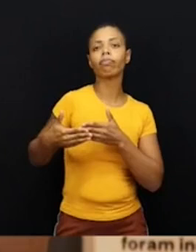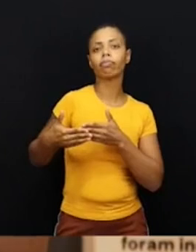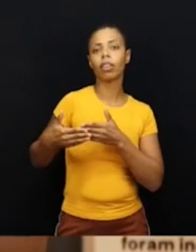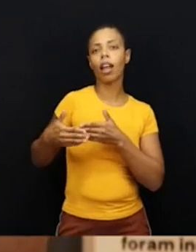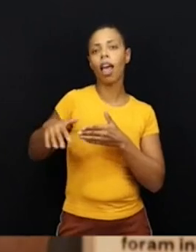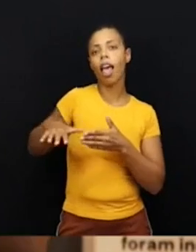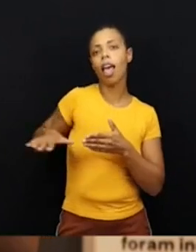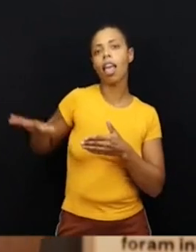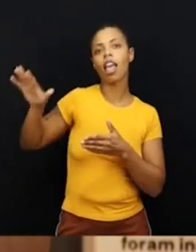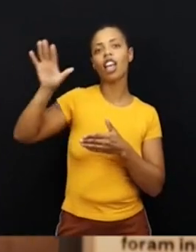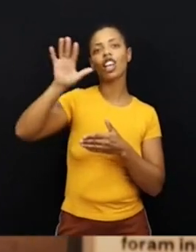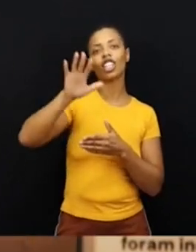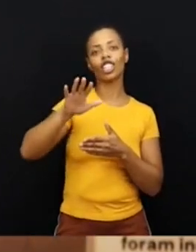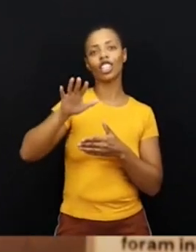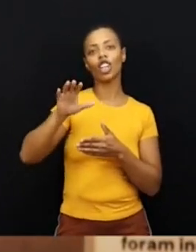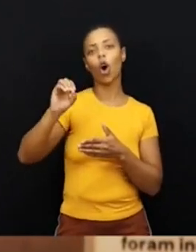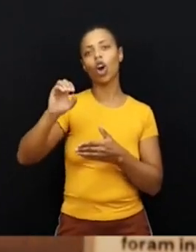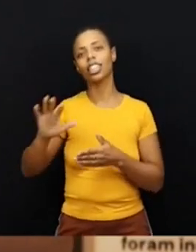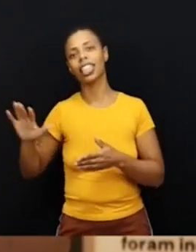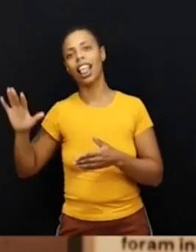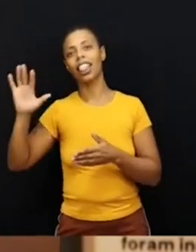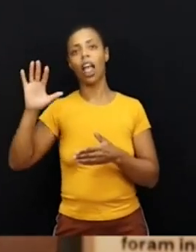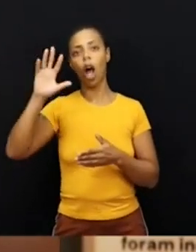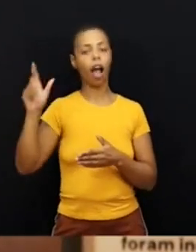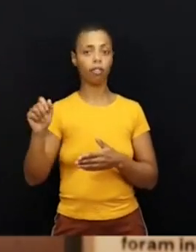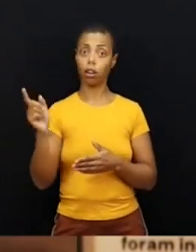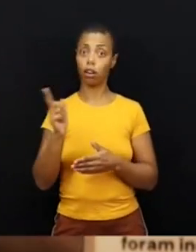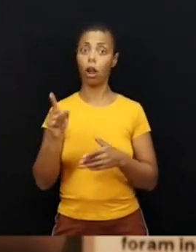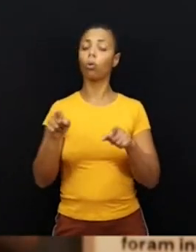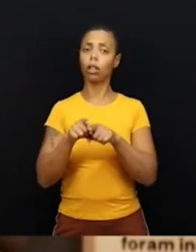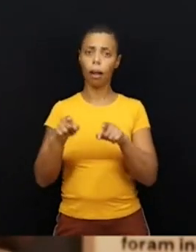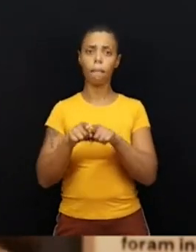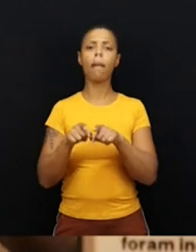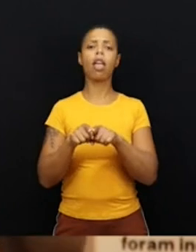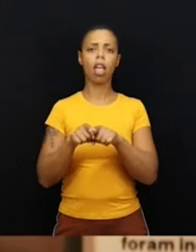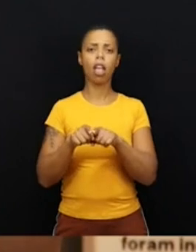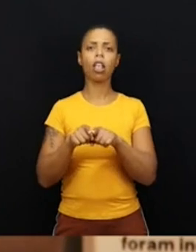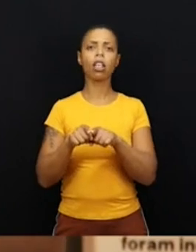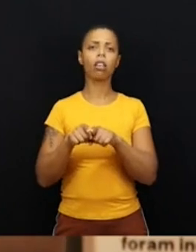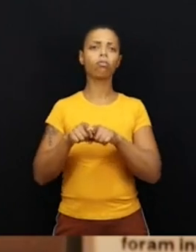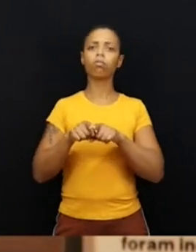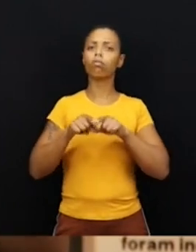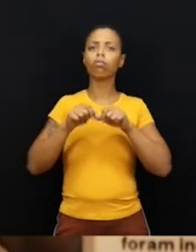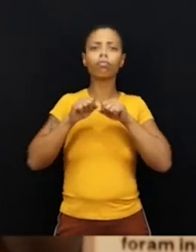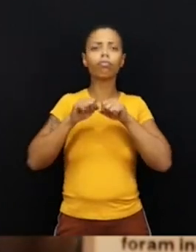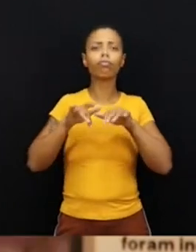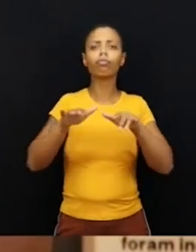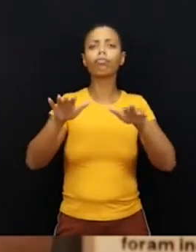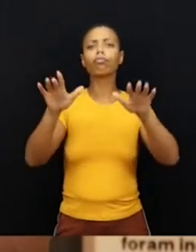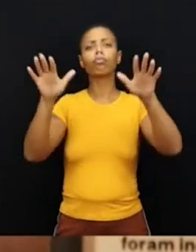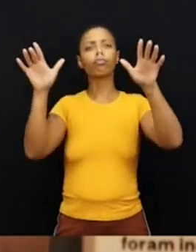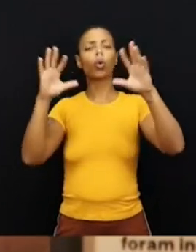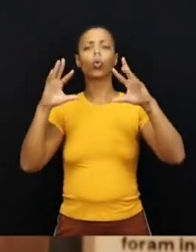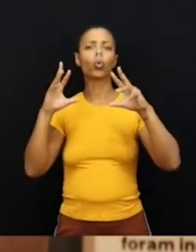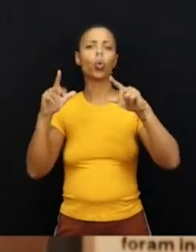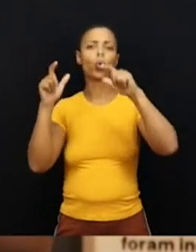região ocidental da África, mas sim de todo o território que a gente